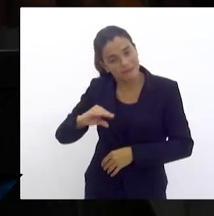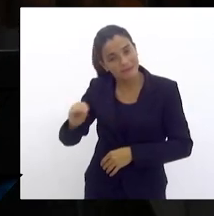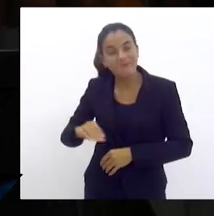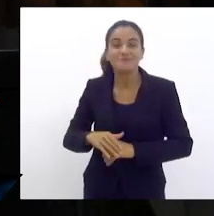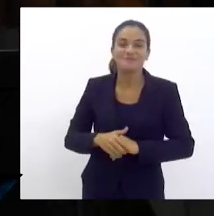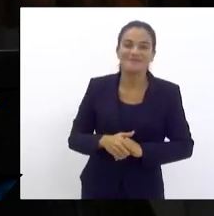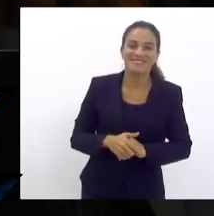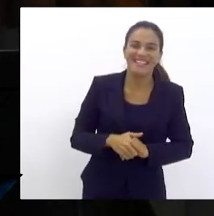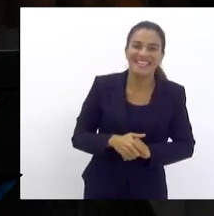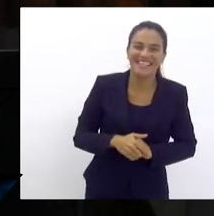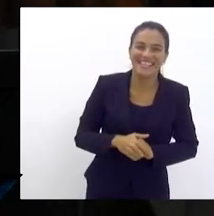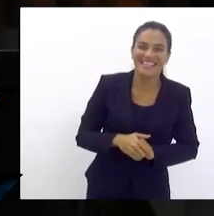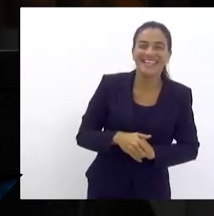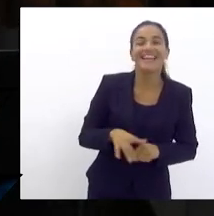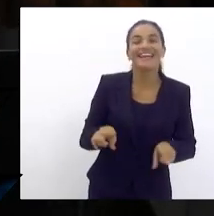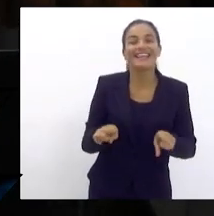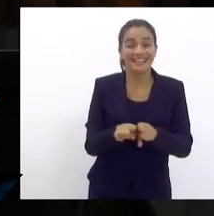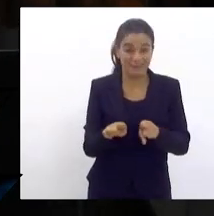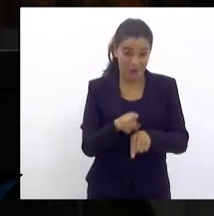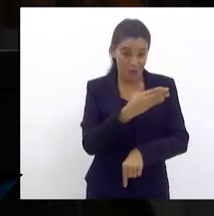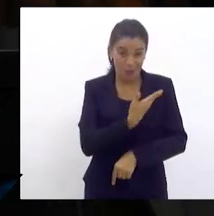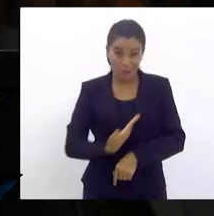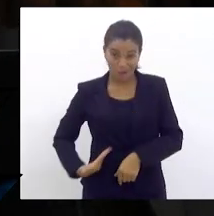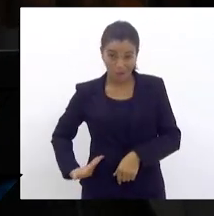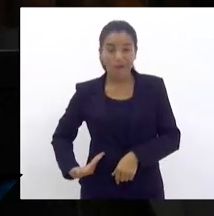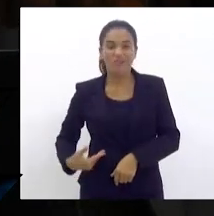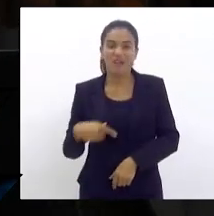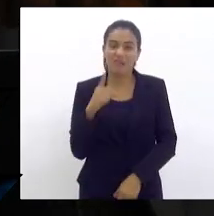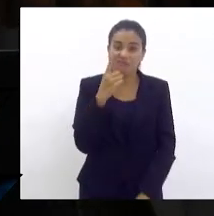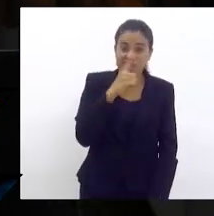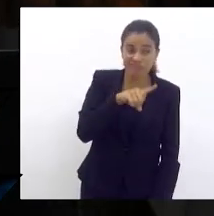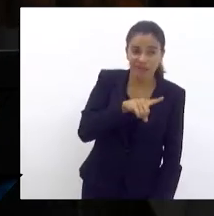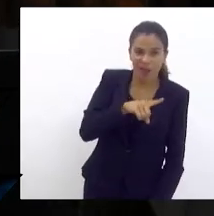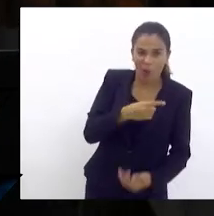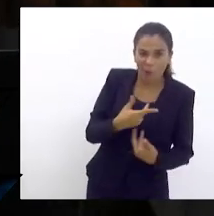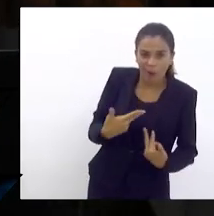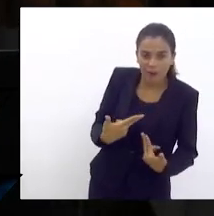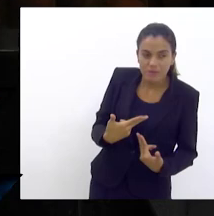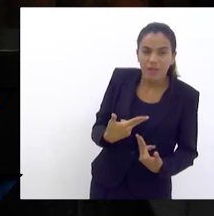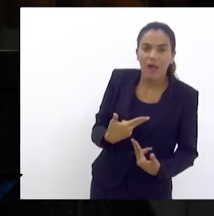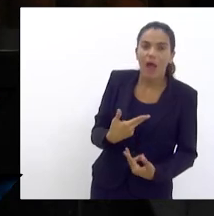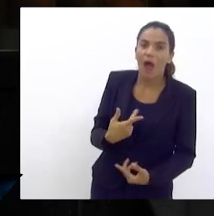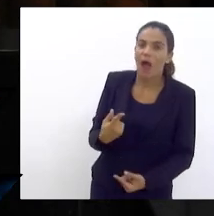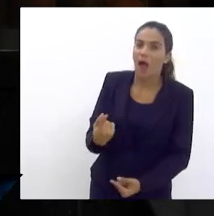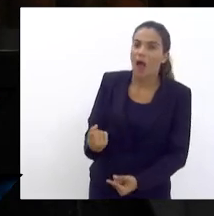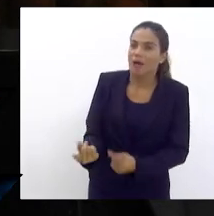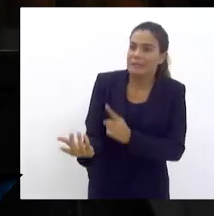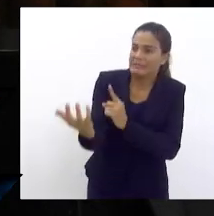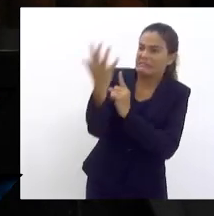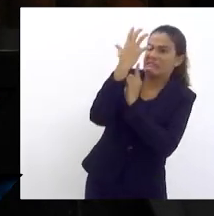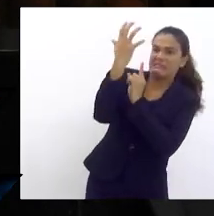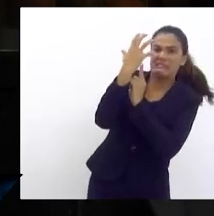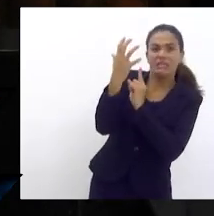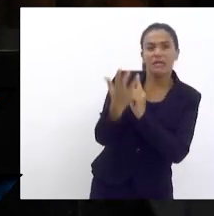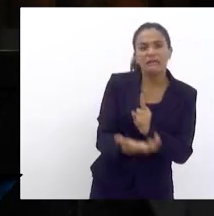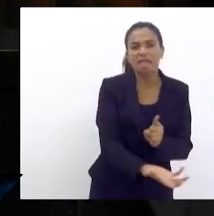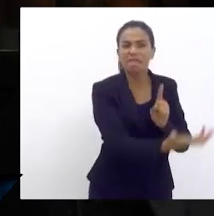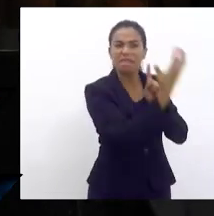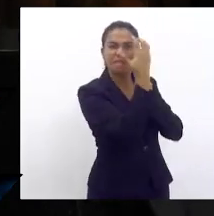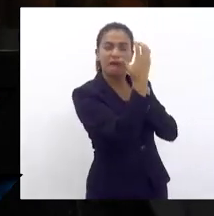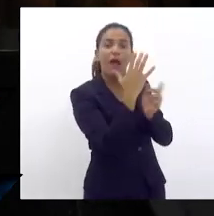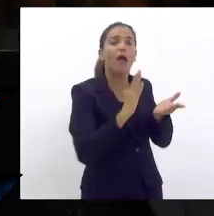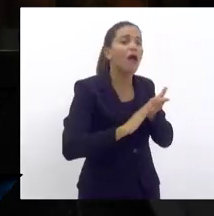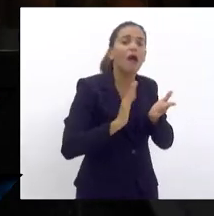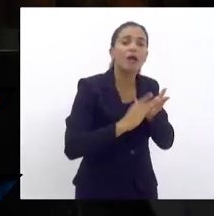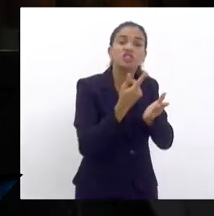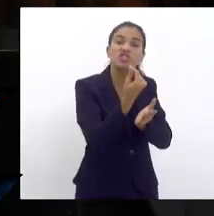E quando o Estado vacila em qualquer coisa, a ameaça que vem é cobrar a